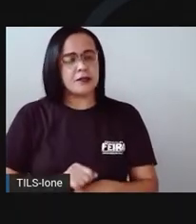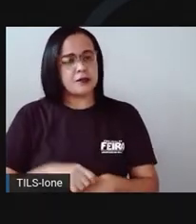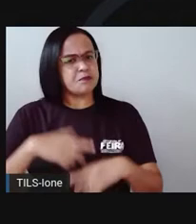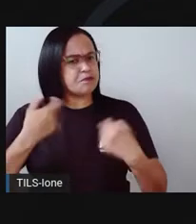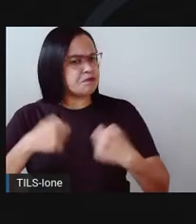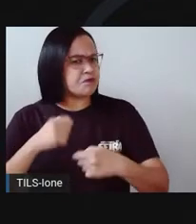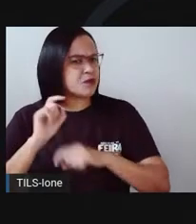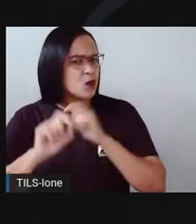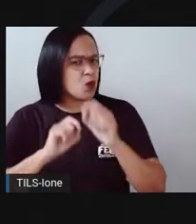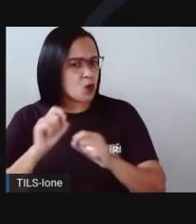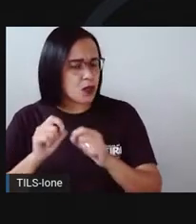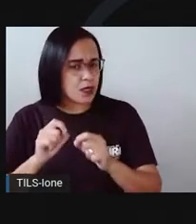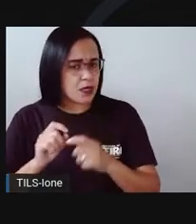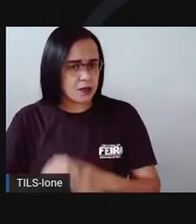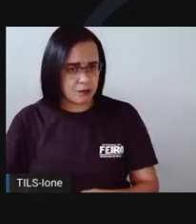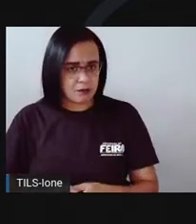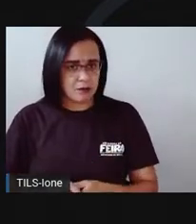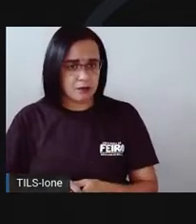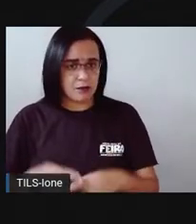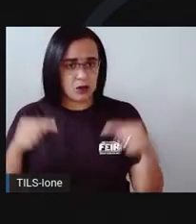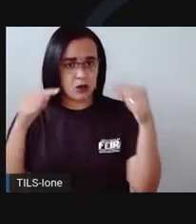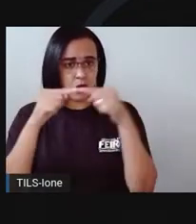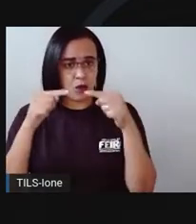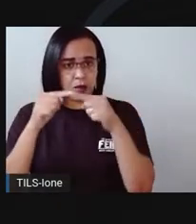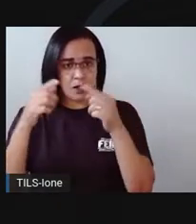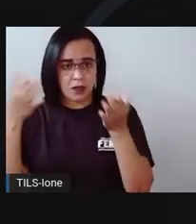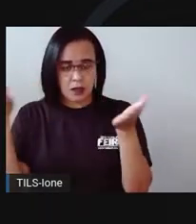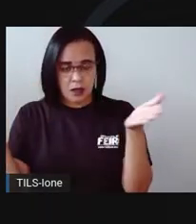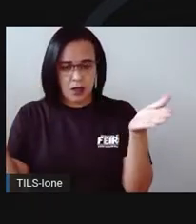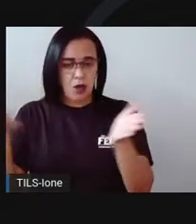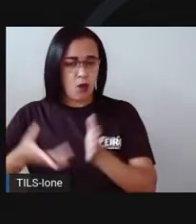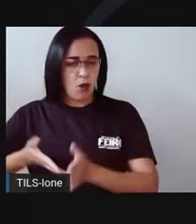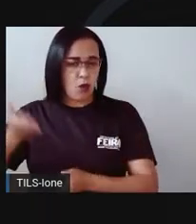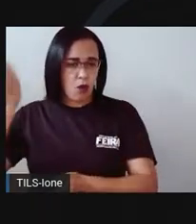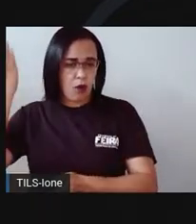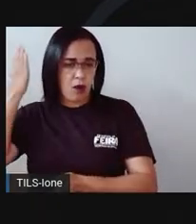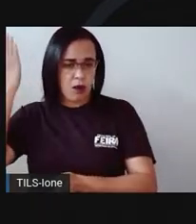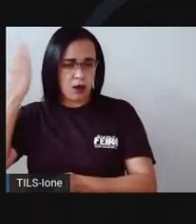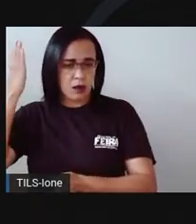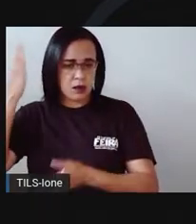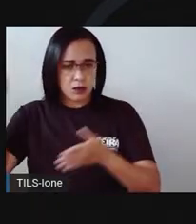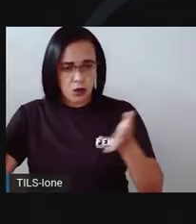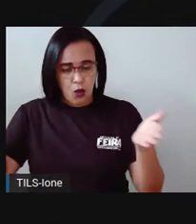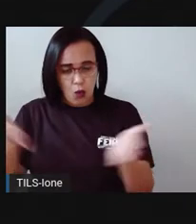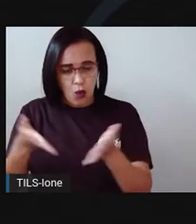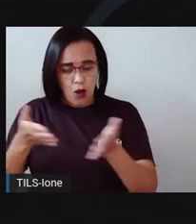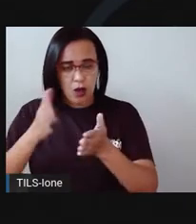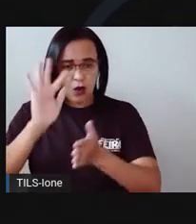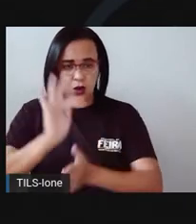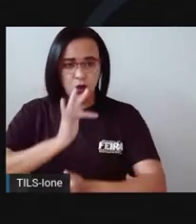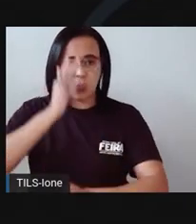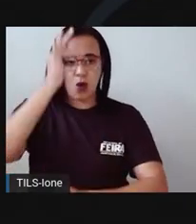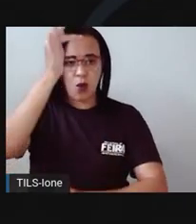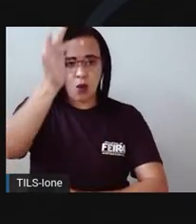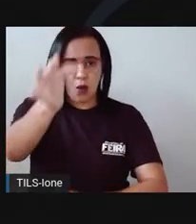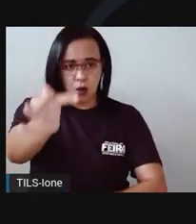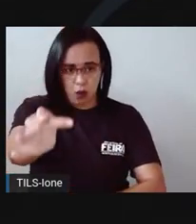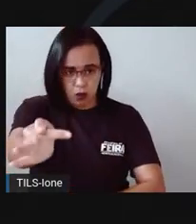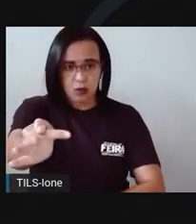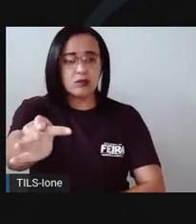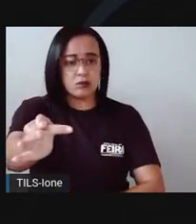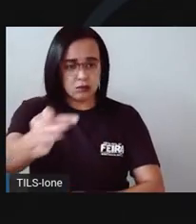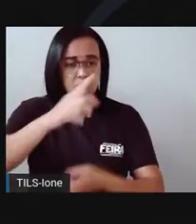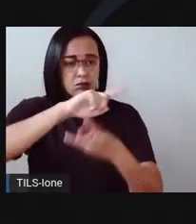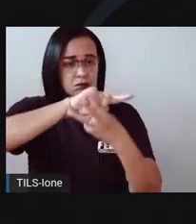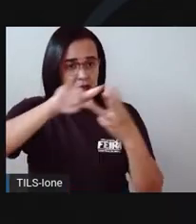é o que liga o antes, o agora e o depois, ou seja, o passado, o presente e o